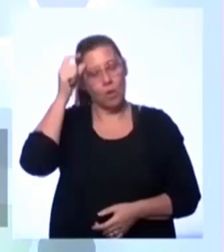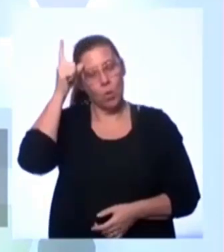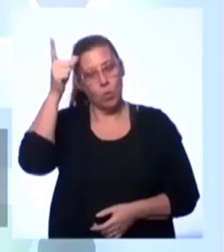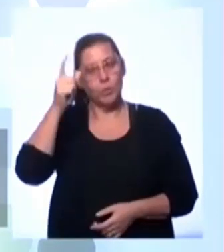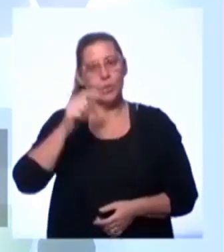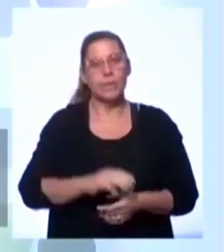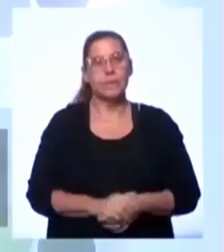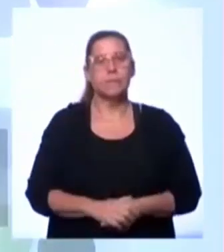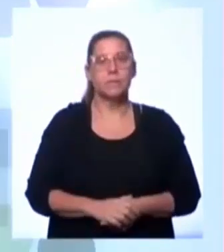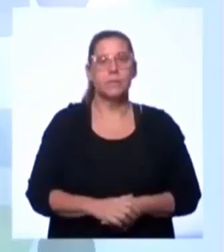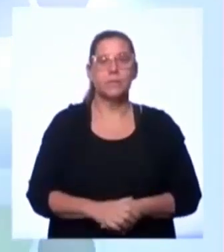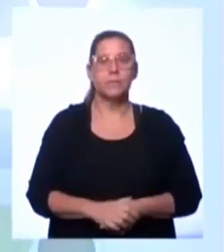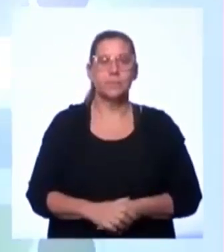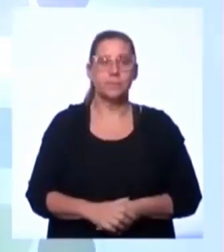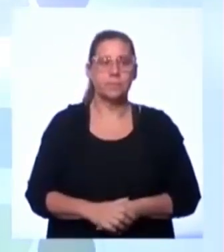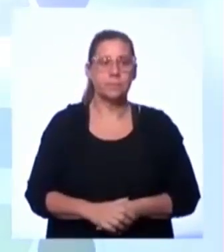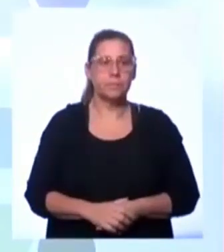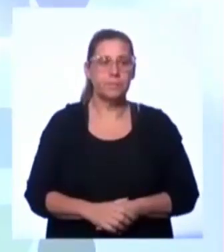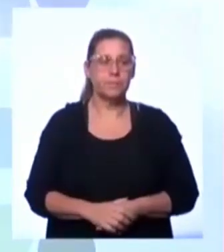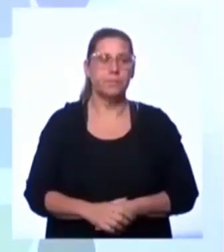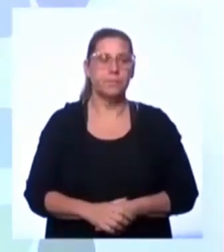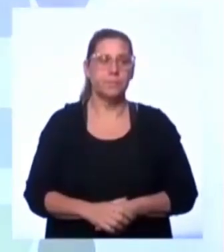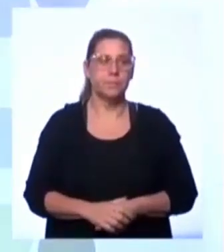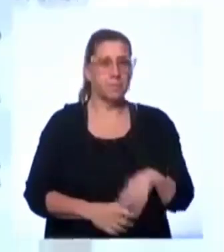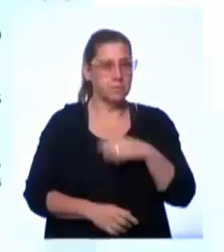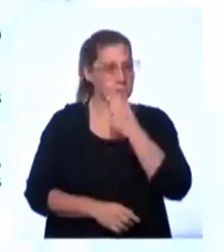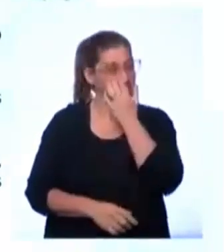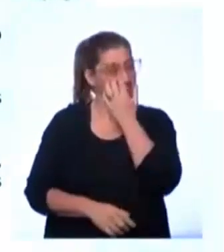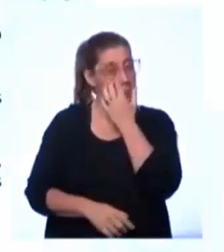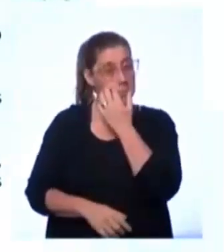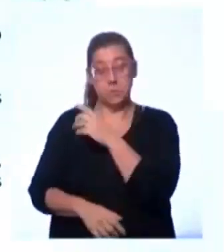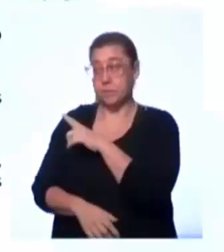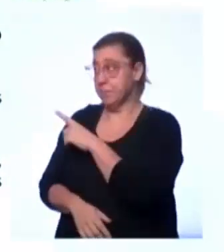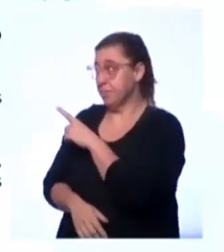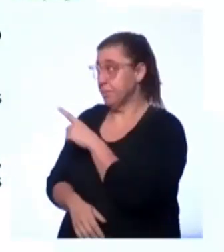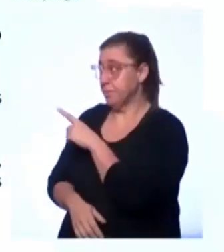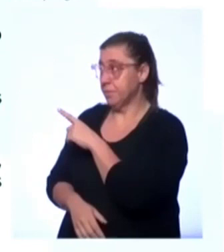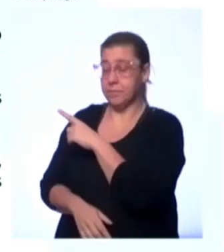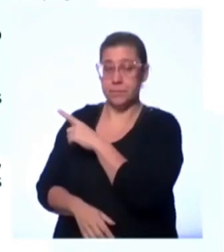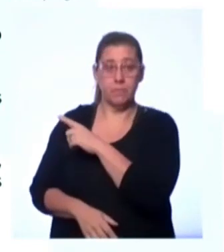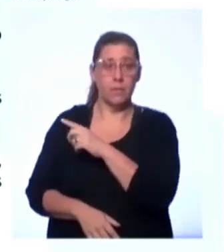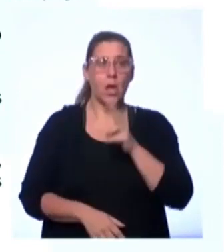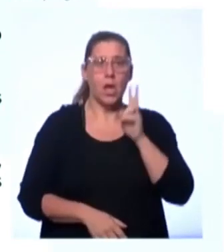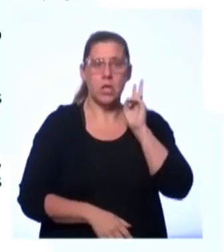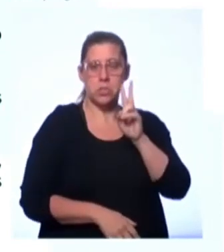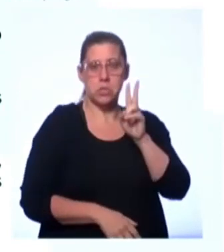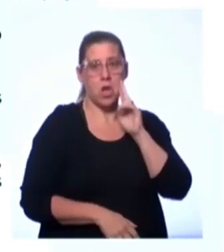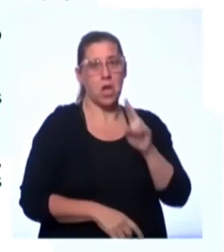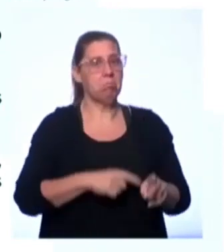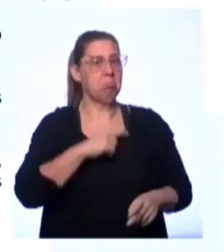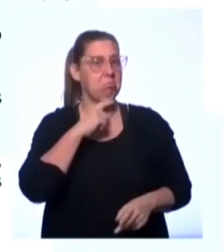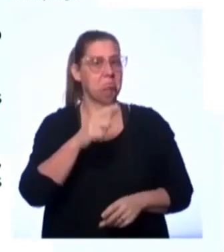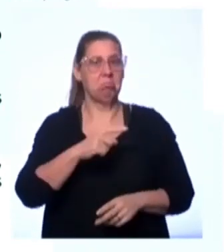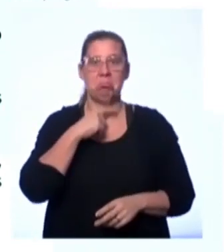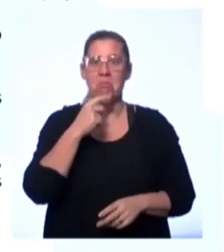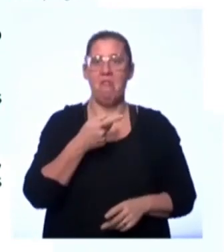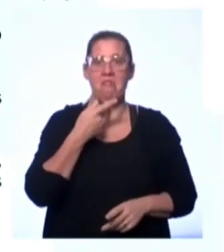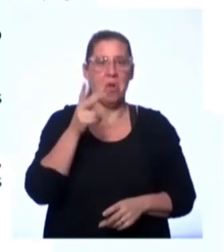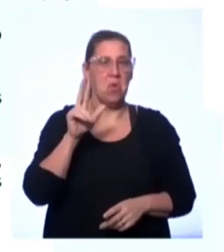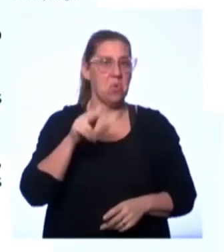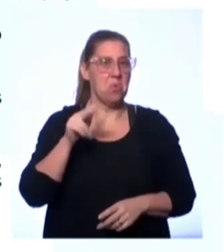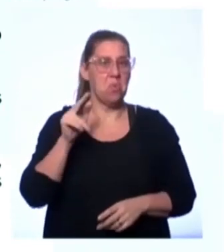vocês uma tela que fala um pouco sobre a história não contada, esse período de resistência. Então, o que é resistência?